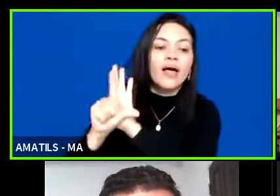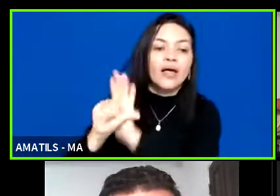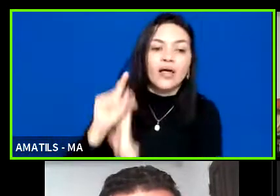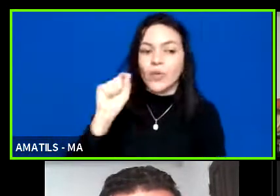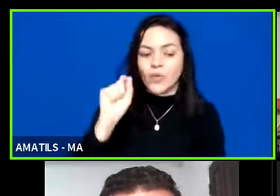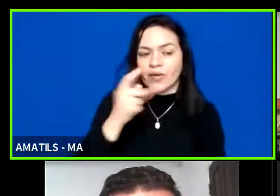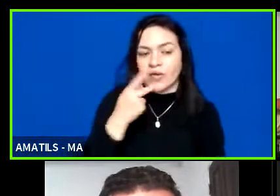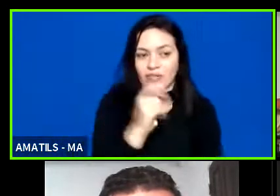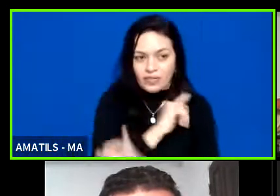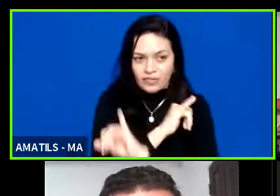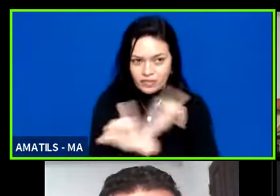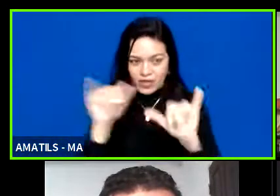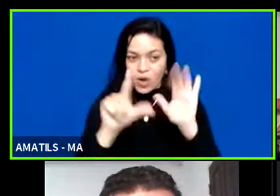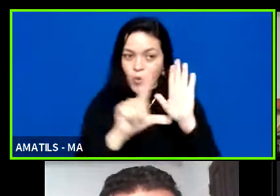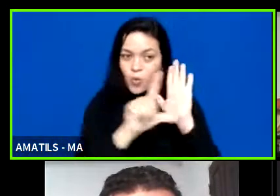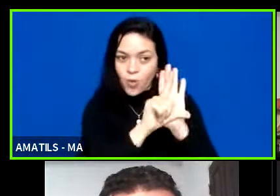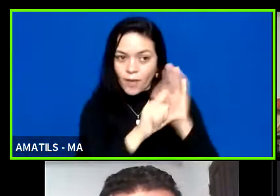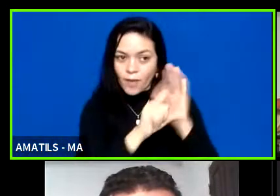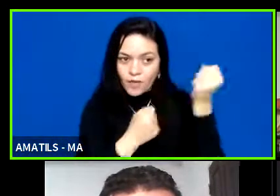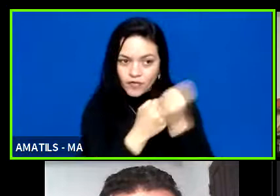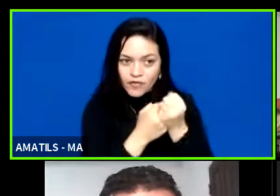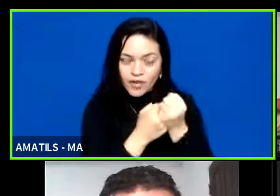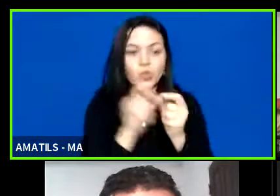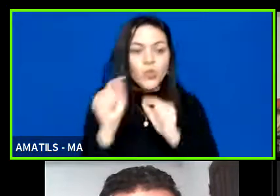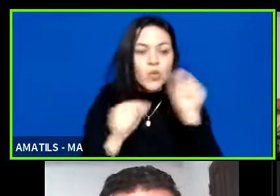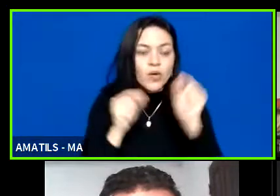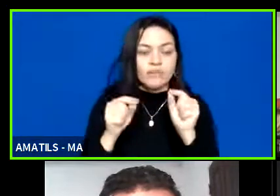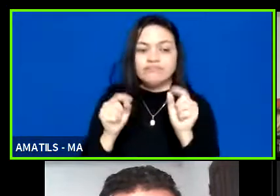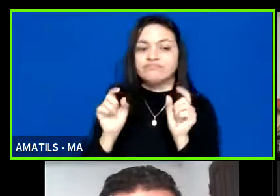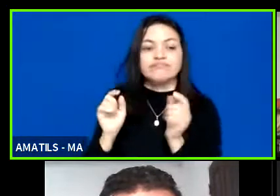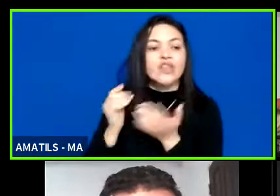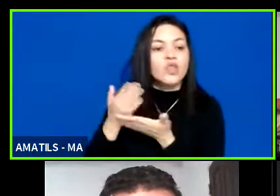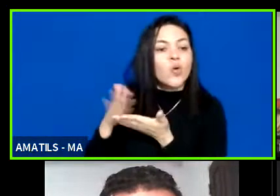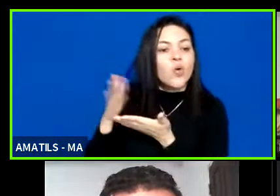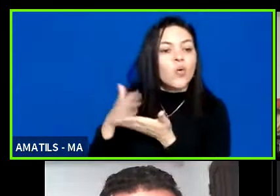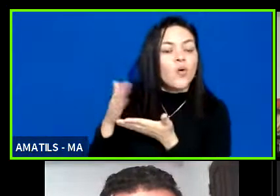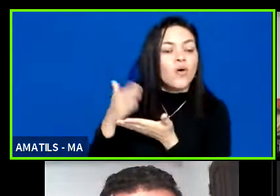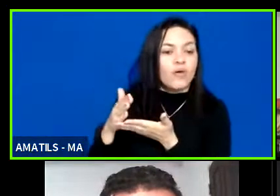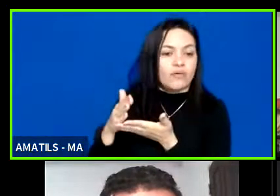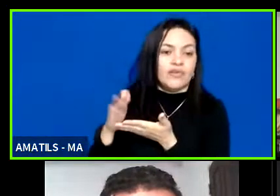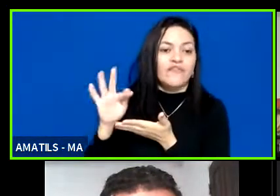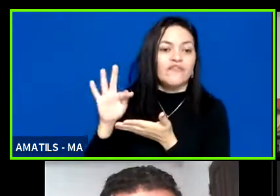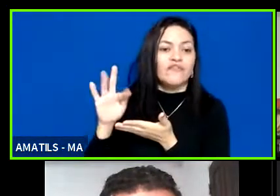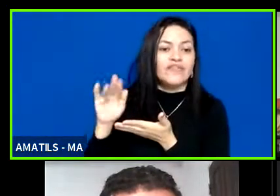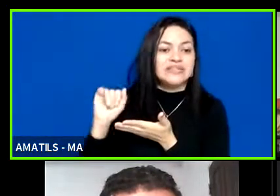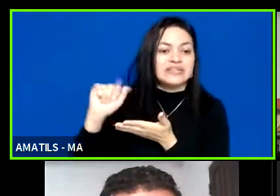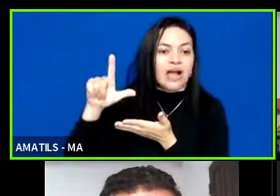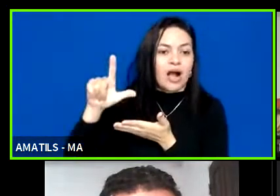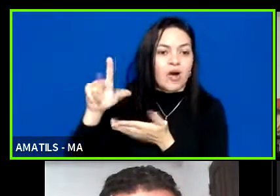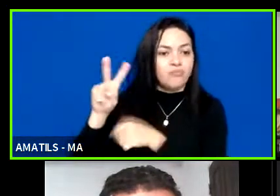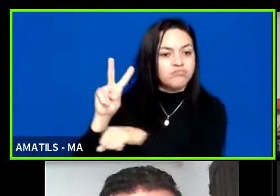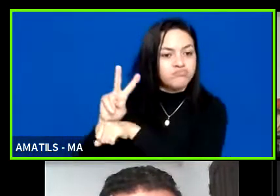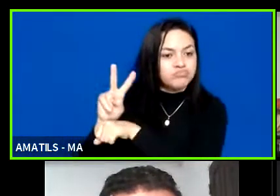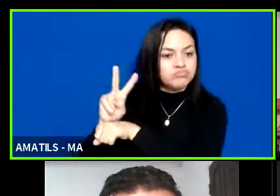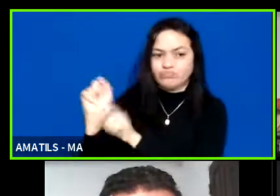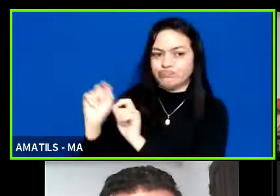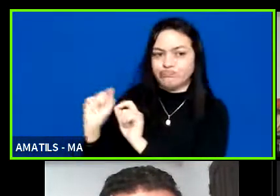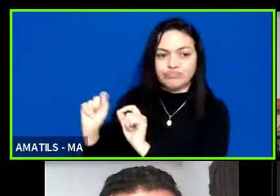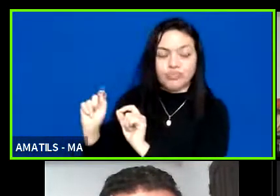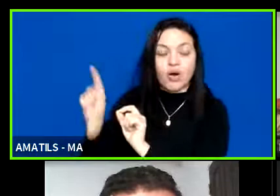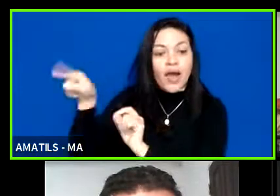vocês que o apoio vem através da renúncia fiscal, o Ministério não dispõe dos recursos, na verdade, o governo federal